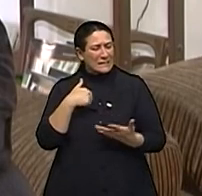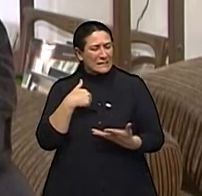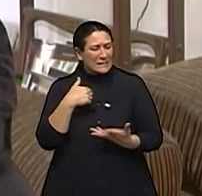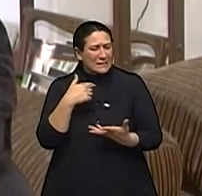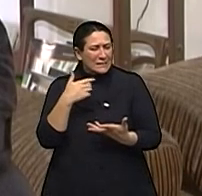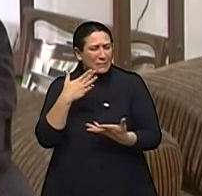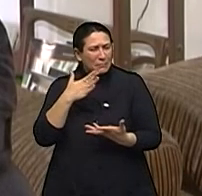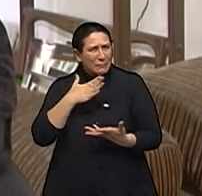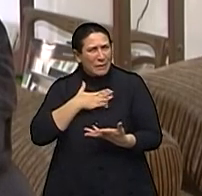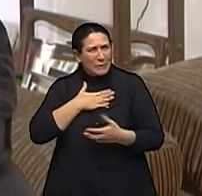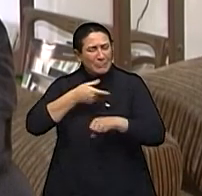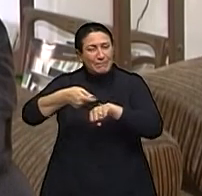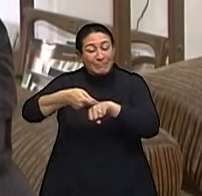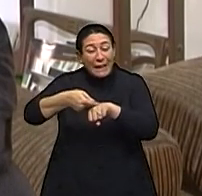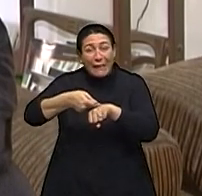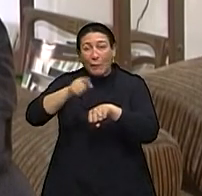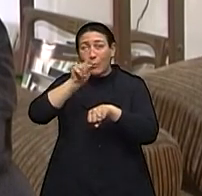fase.